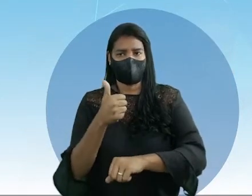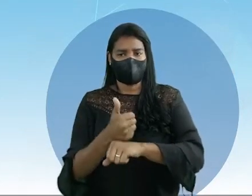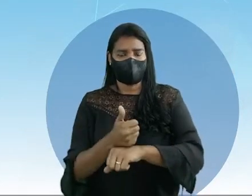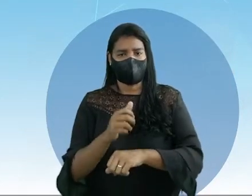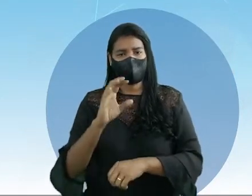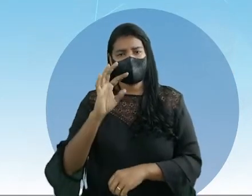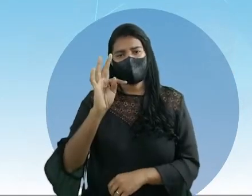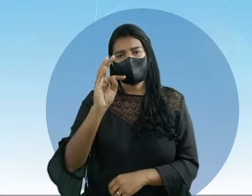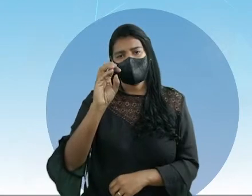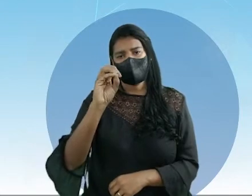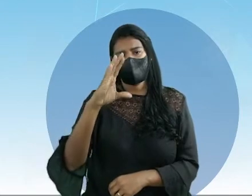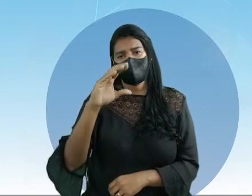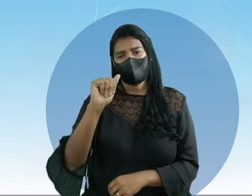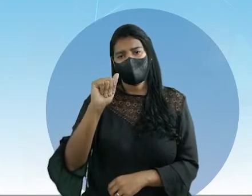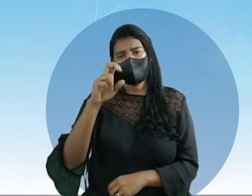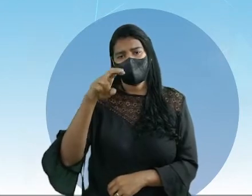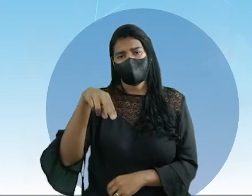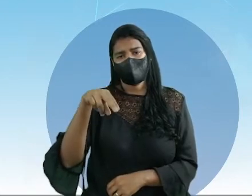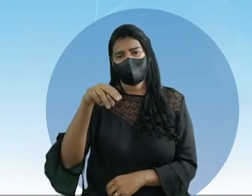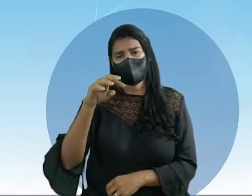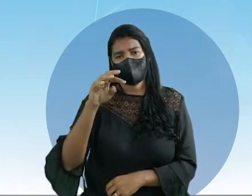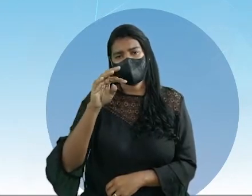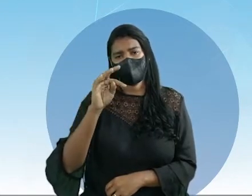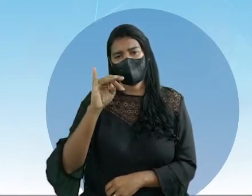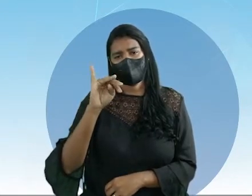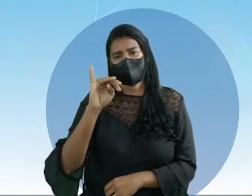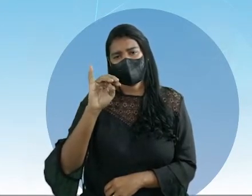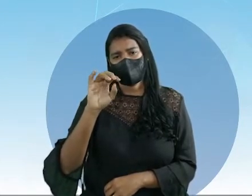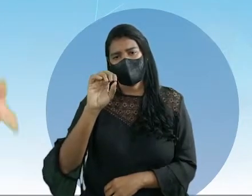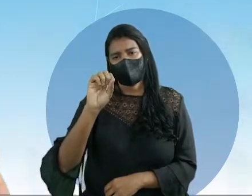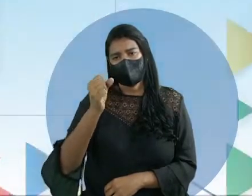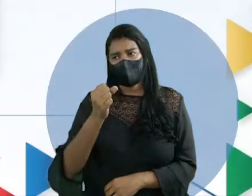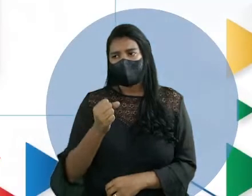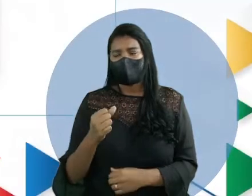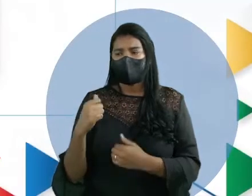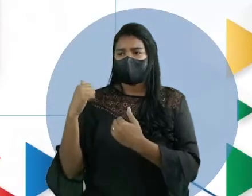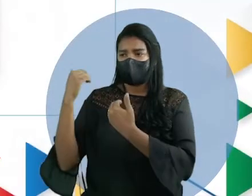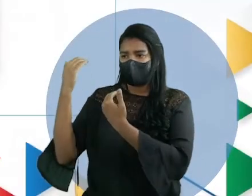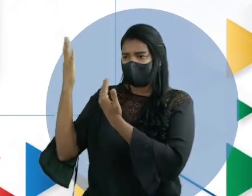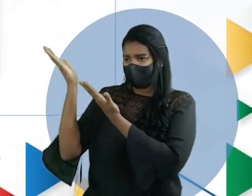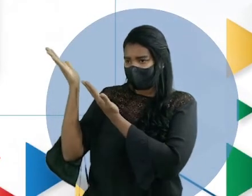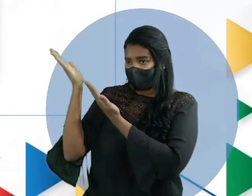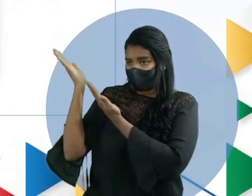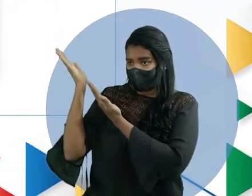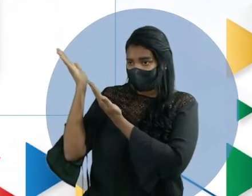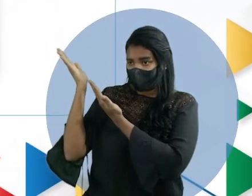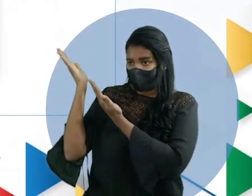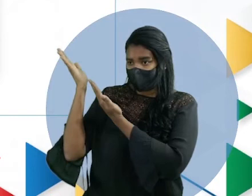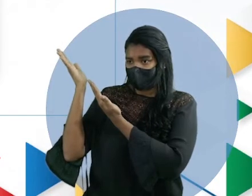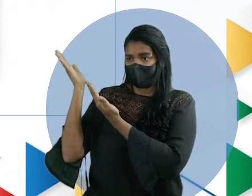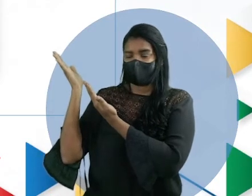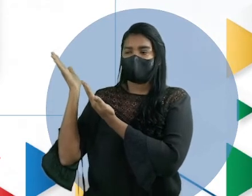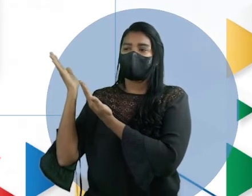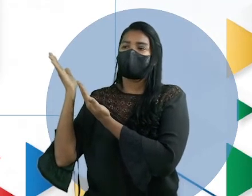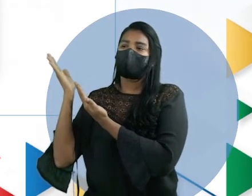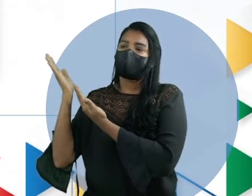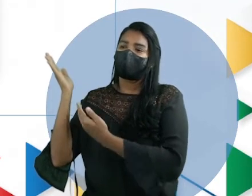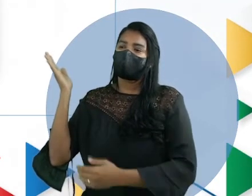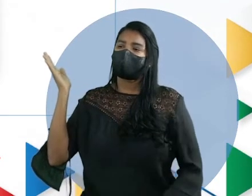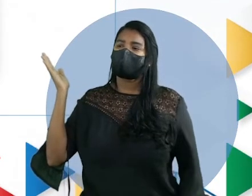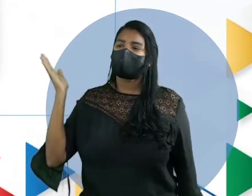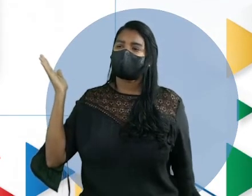Tocantins. Então, veja aí. Outra foto bem semelhante e parecida, que é a foto de